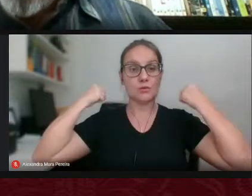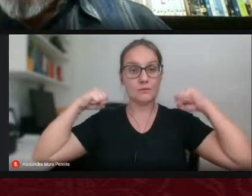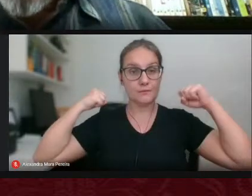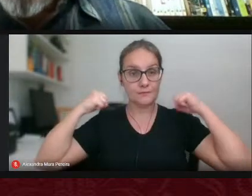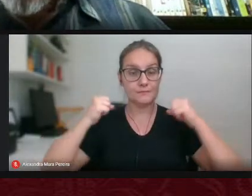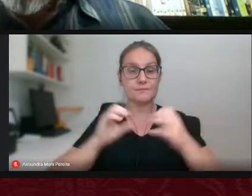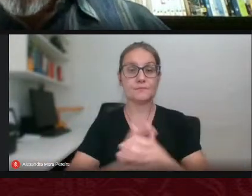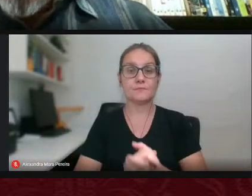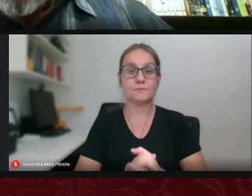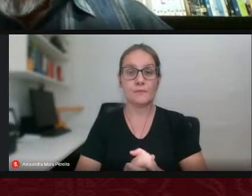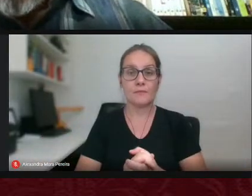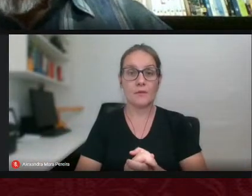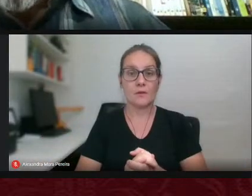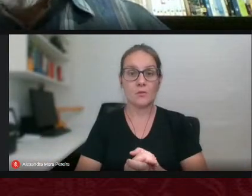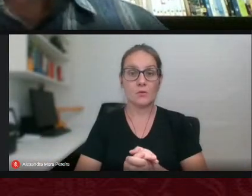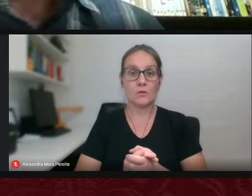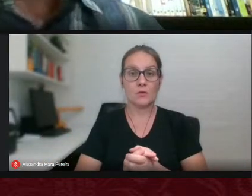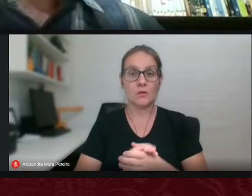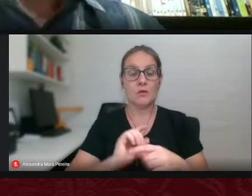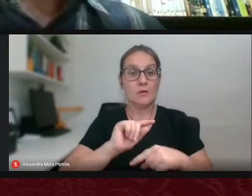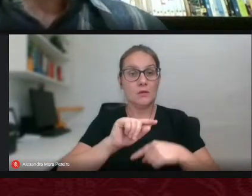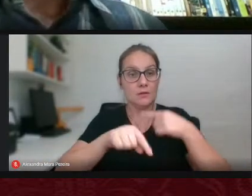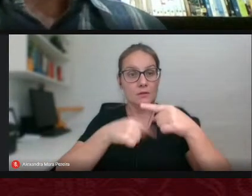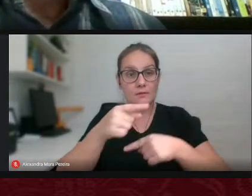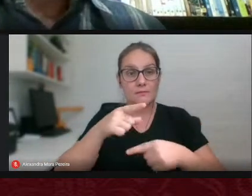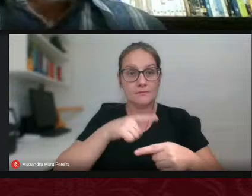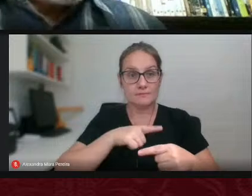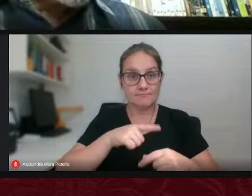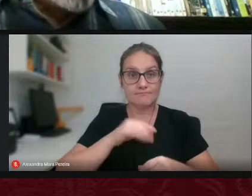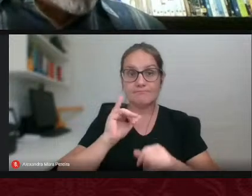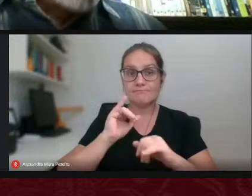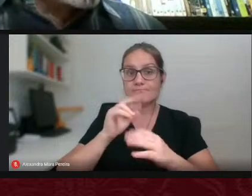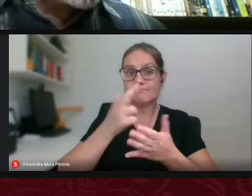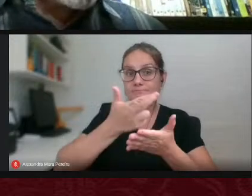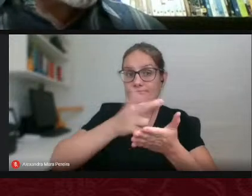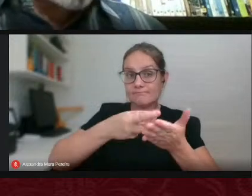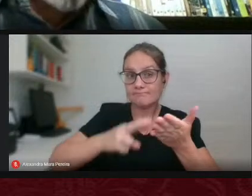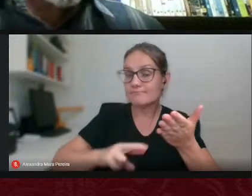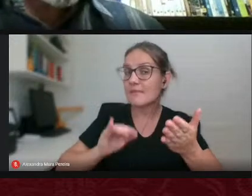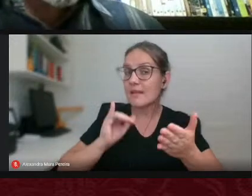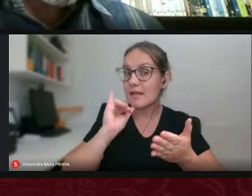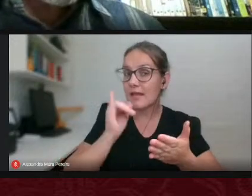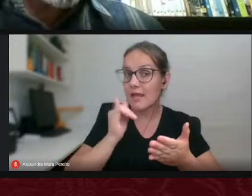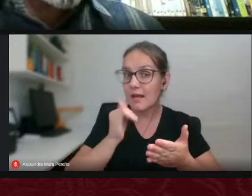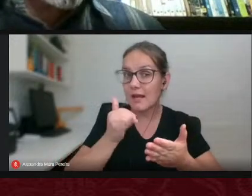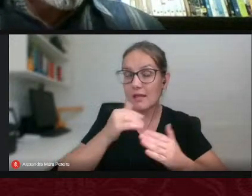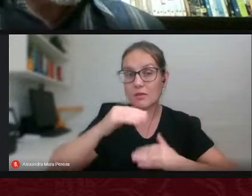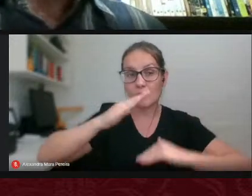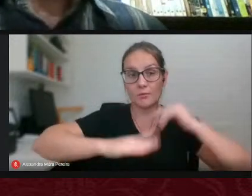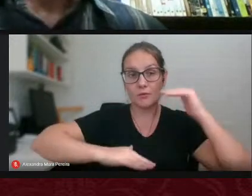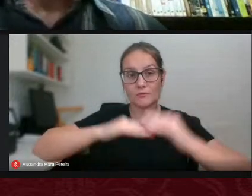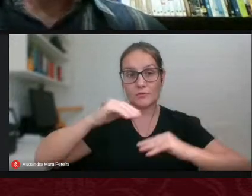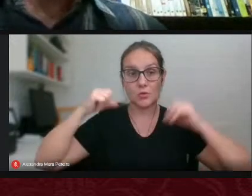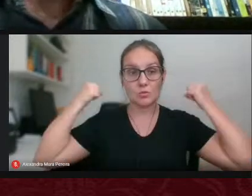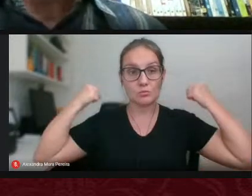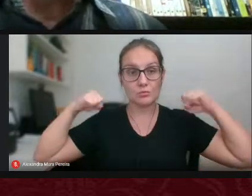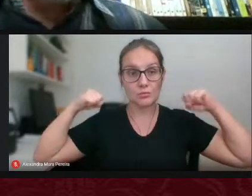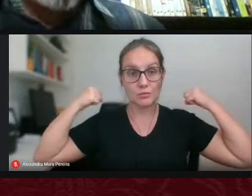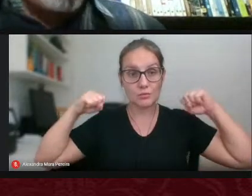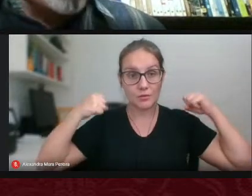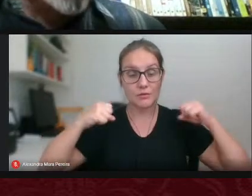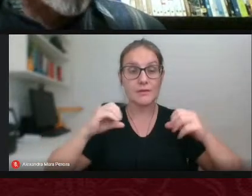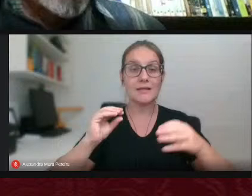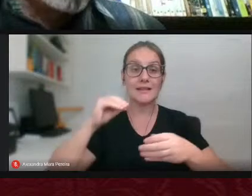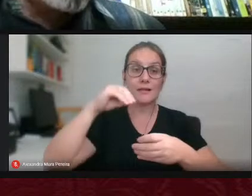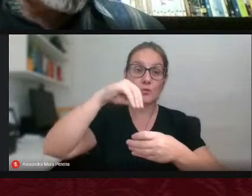depois disso nós temos os relatos né os relatos de profissionais de educação física que compõem